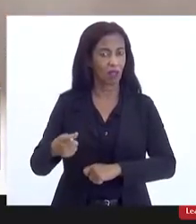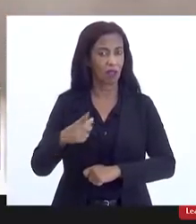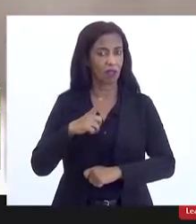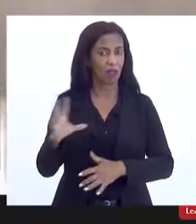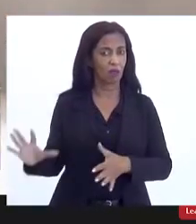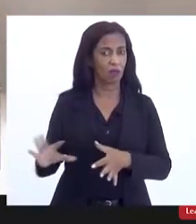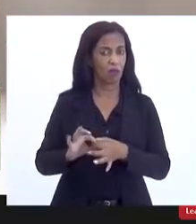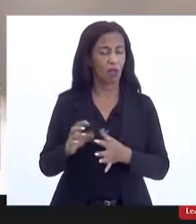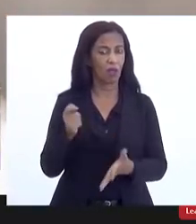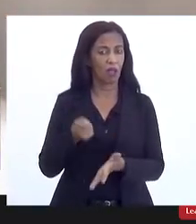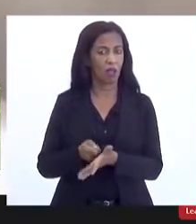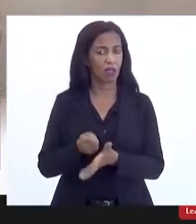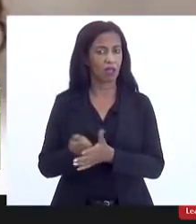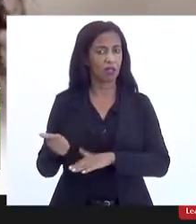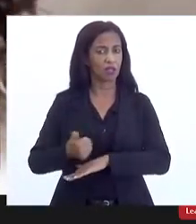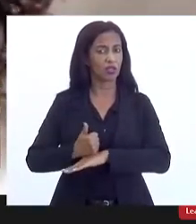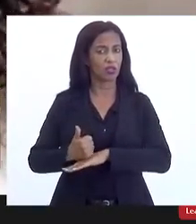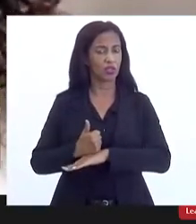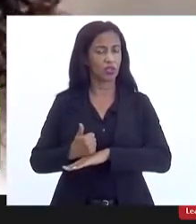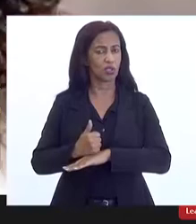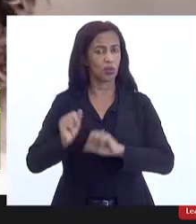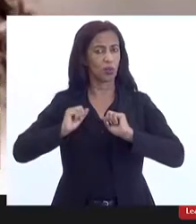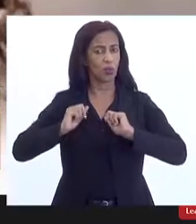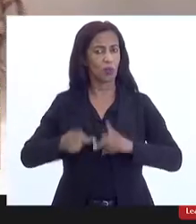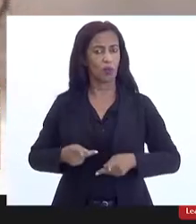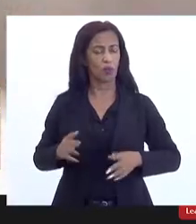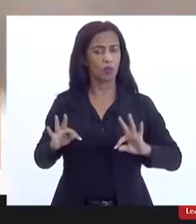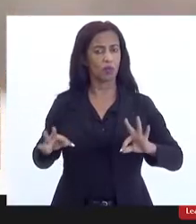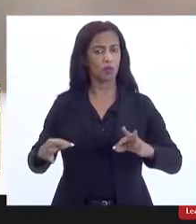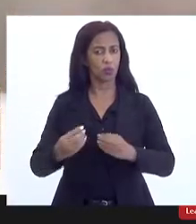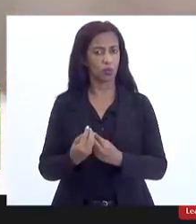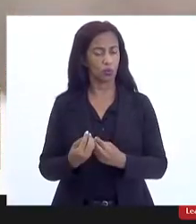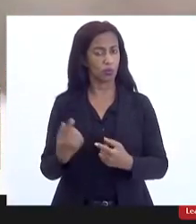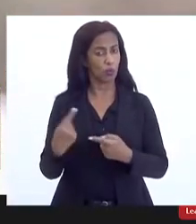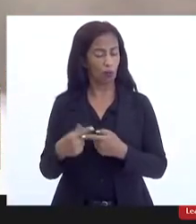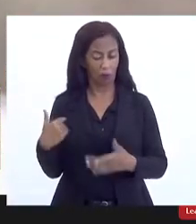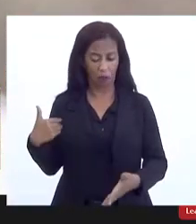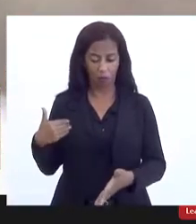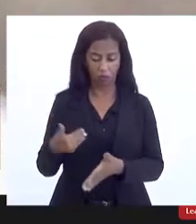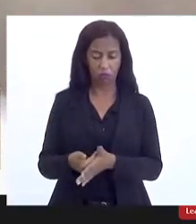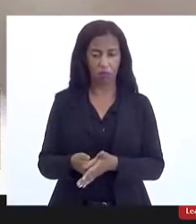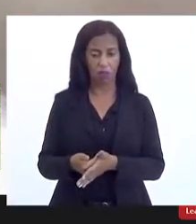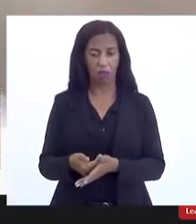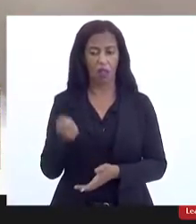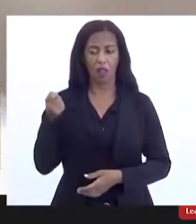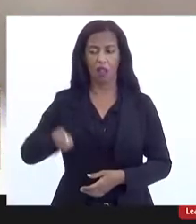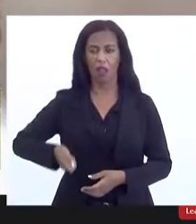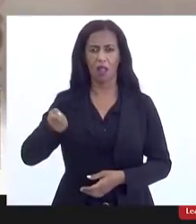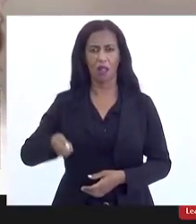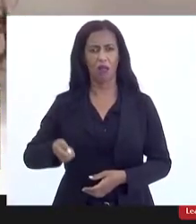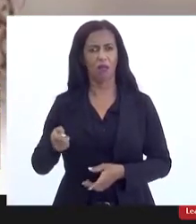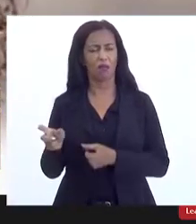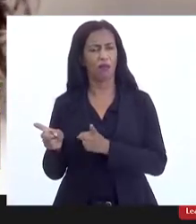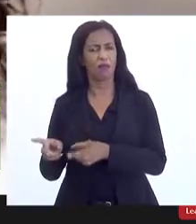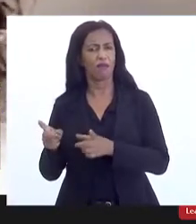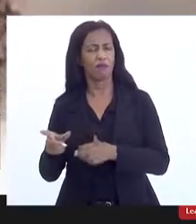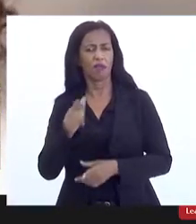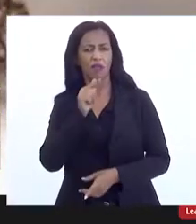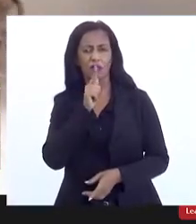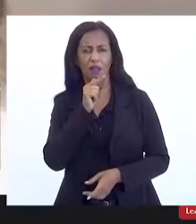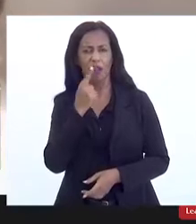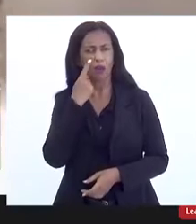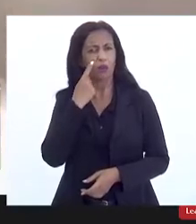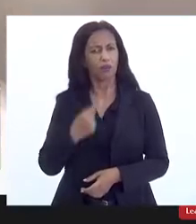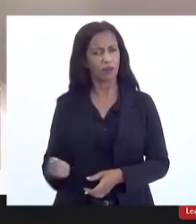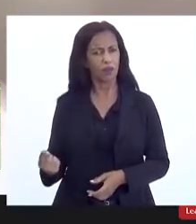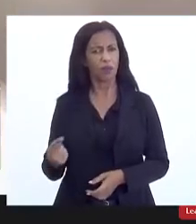atrelada à garantia da dignidade humana de todos, porque até no recente leilão de privatização da CEDAI vimos que das